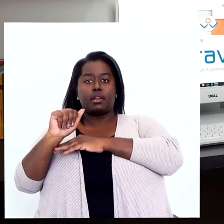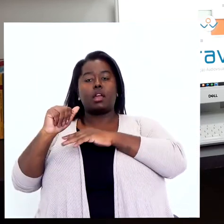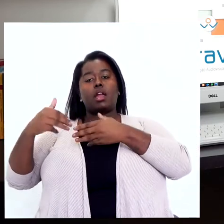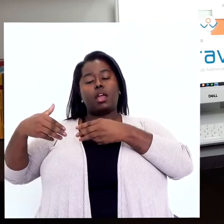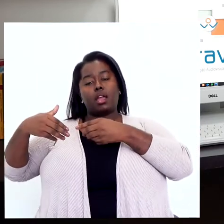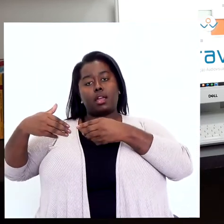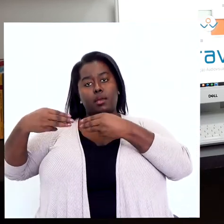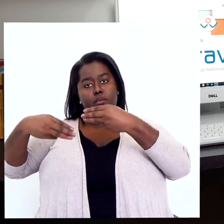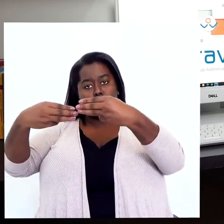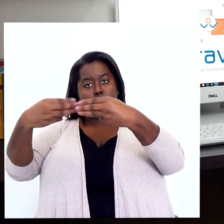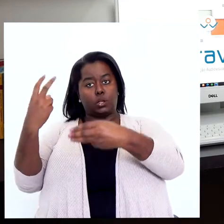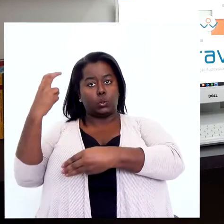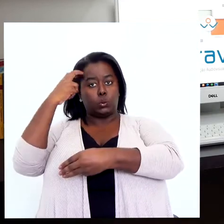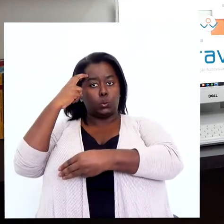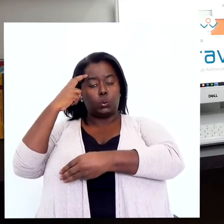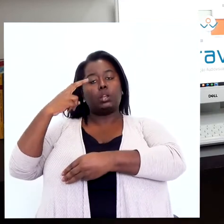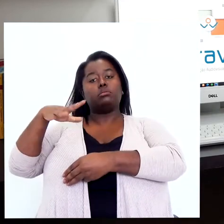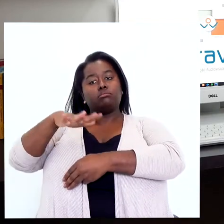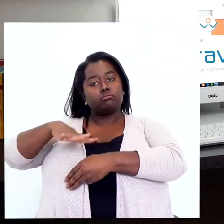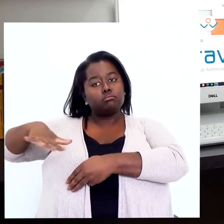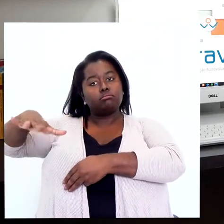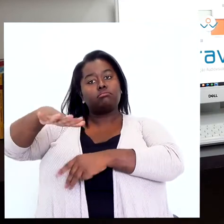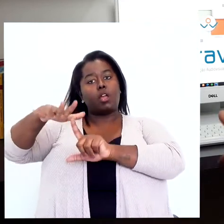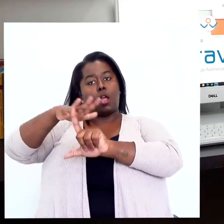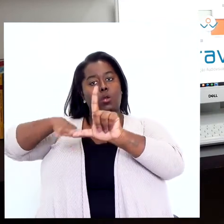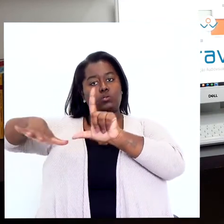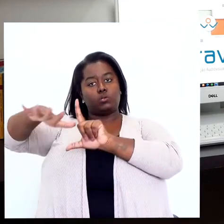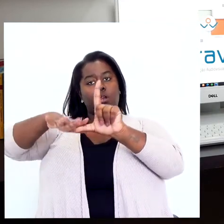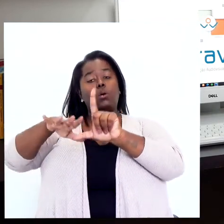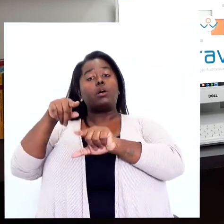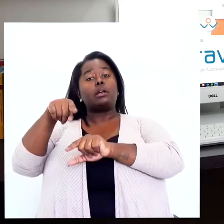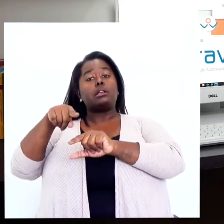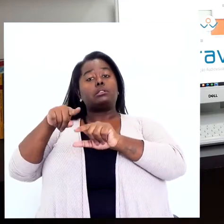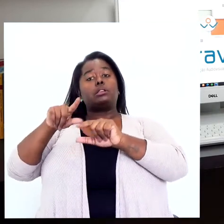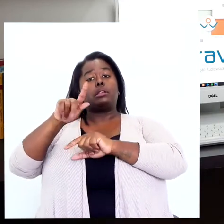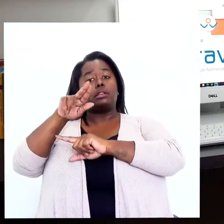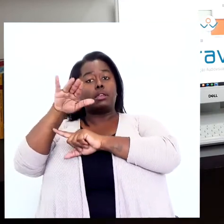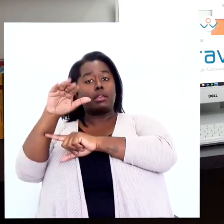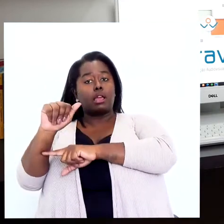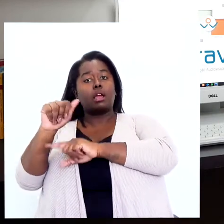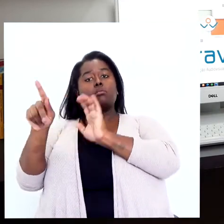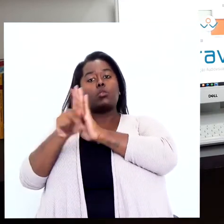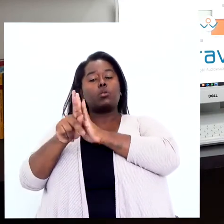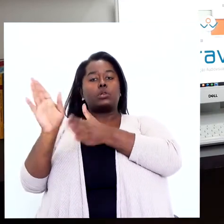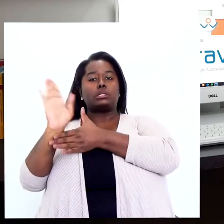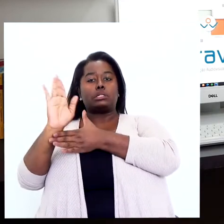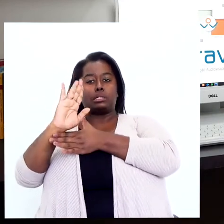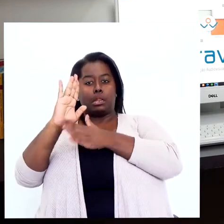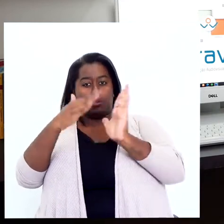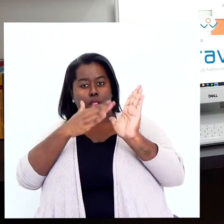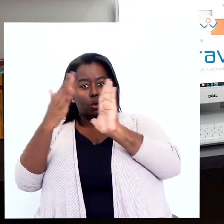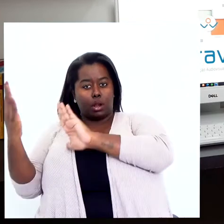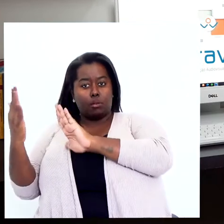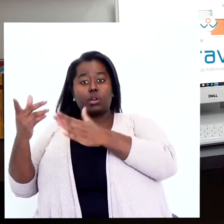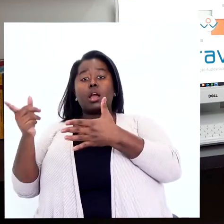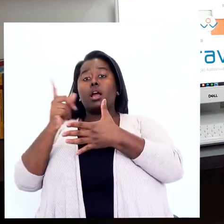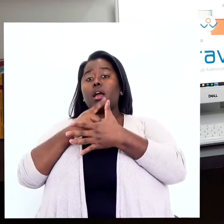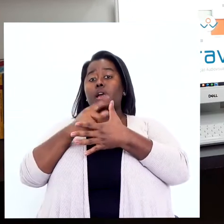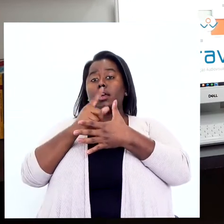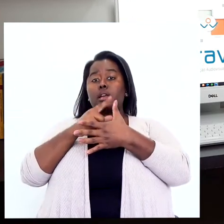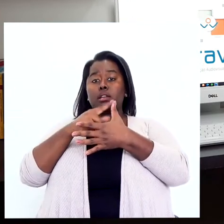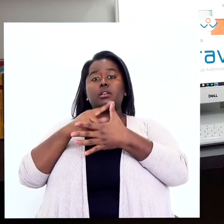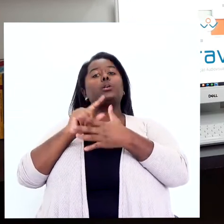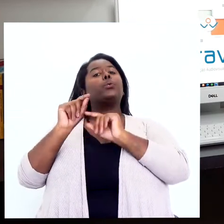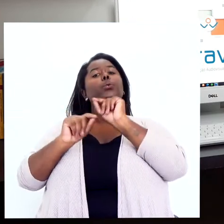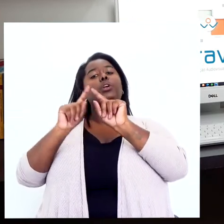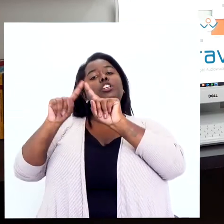2016 esse guia para produções cinematográficas. Nós inserimos essa proposta. E a quinta janela foi uma janela